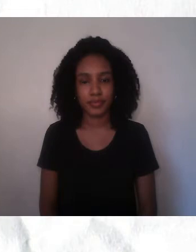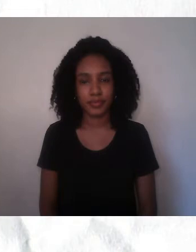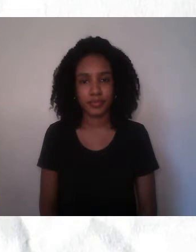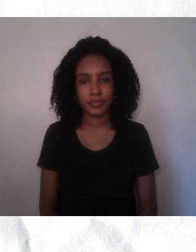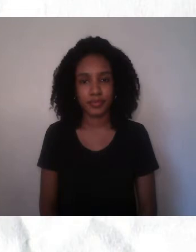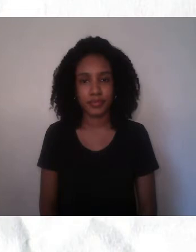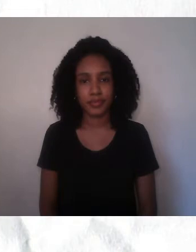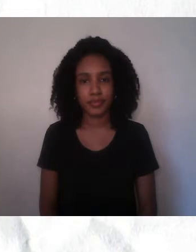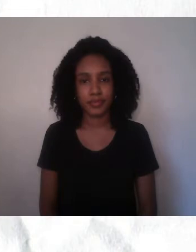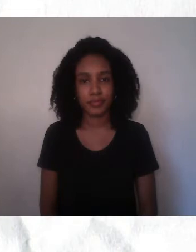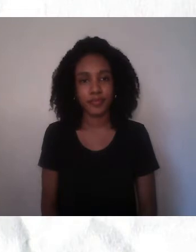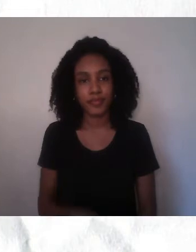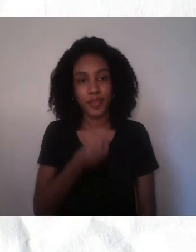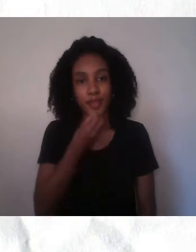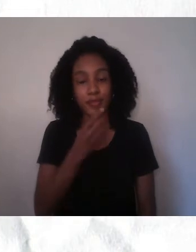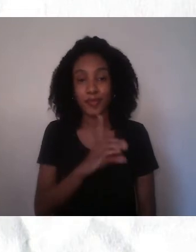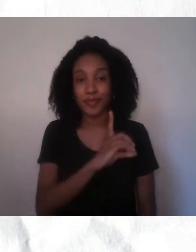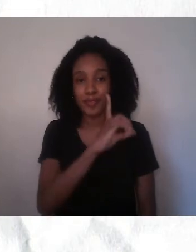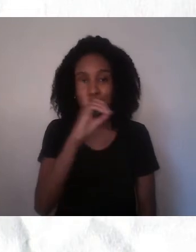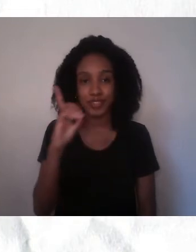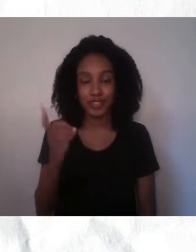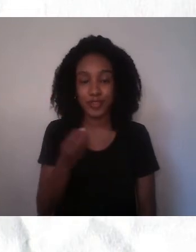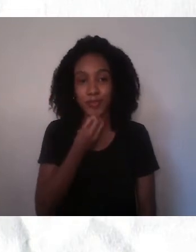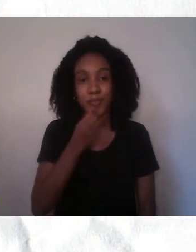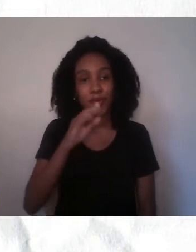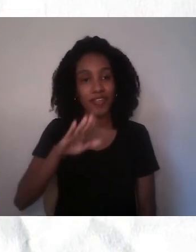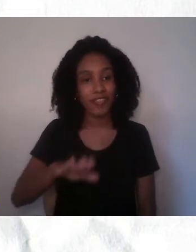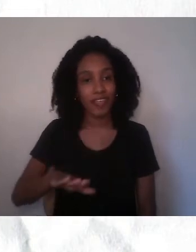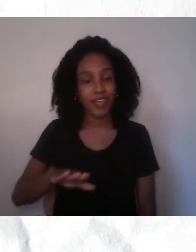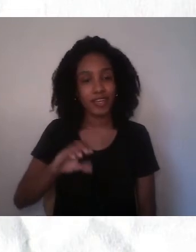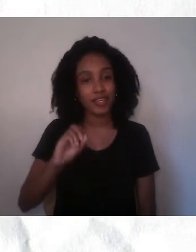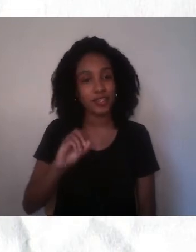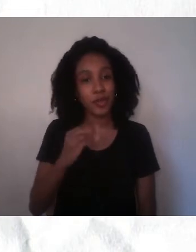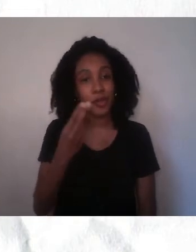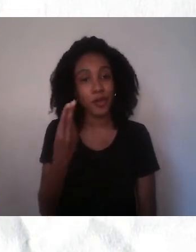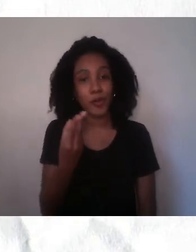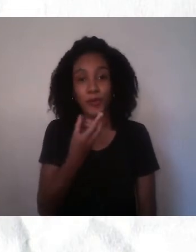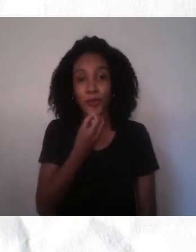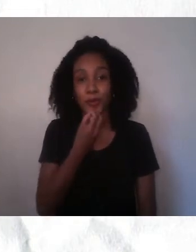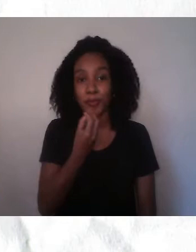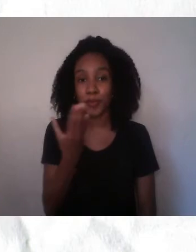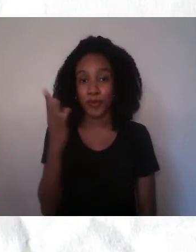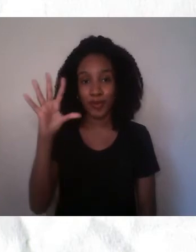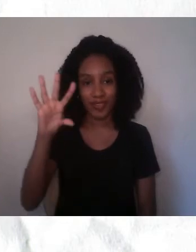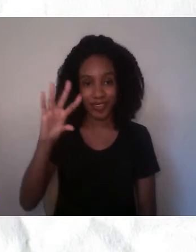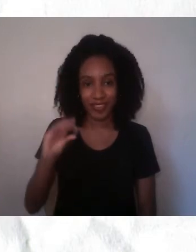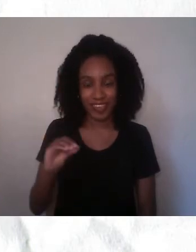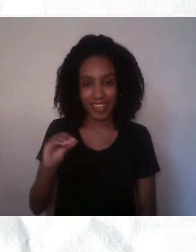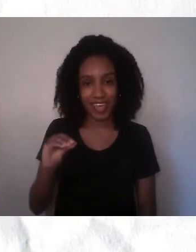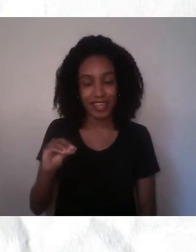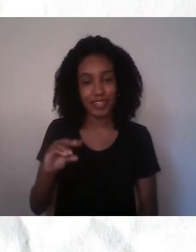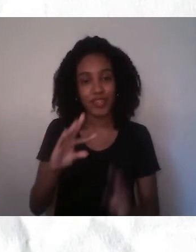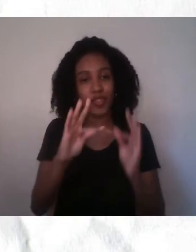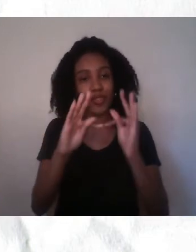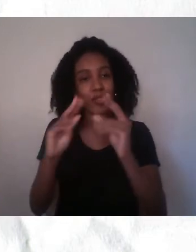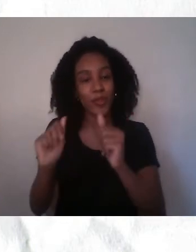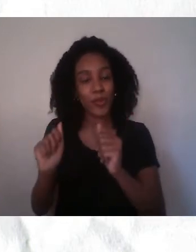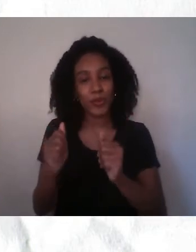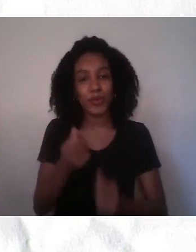Bom dia, boa tarde ou boa noite a todas,